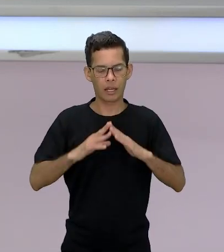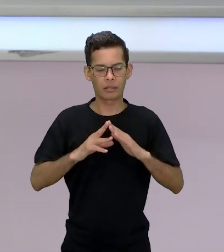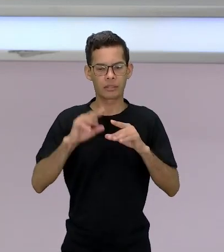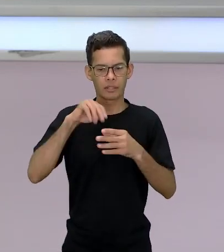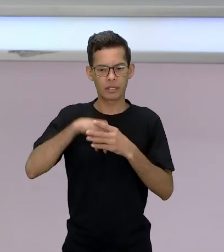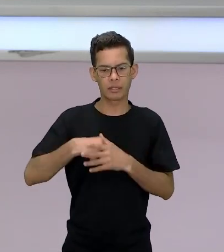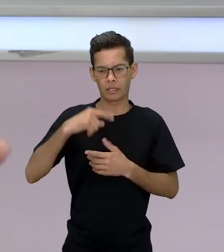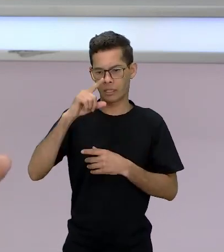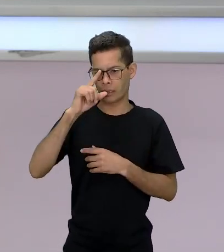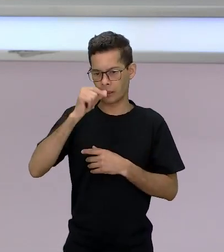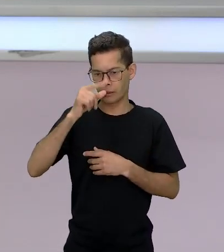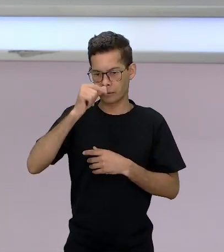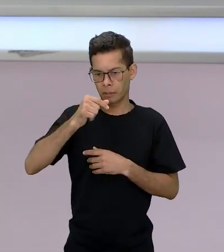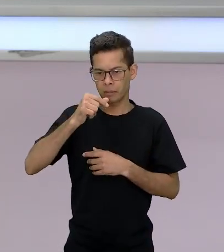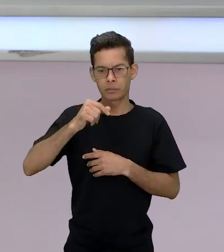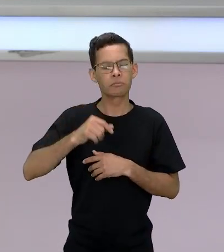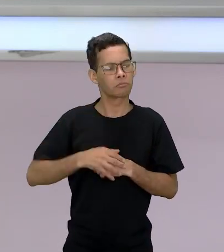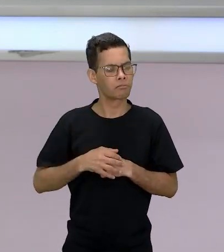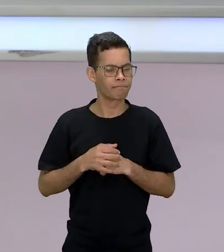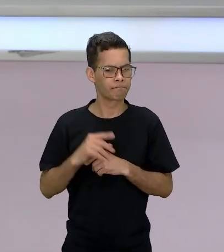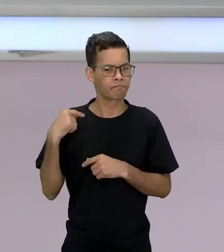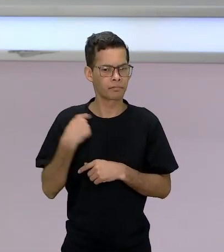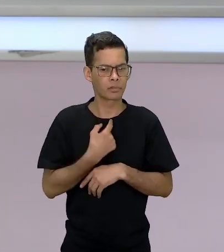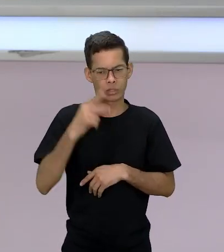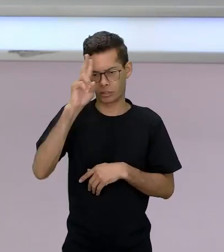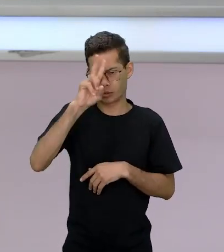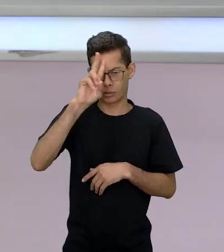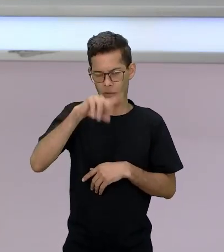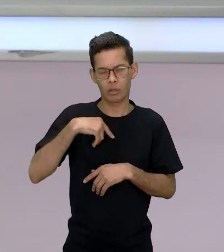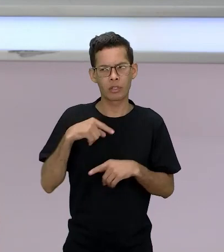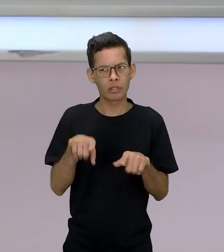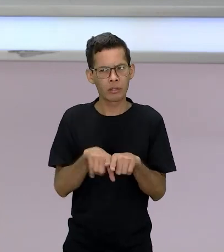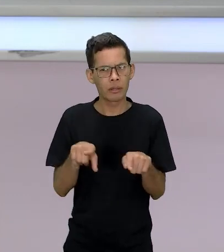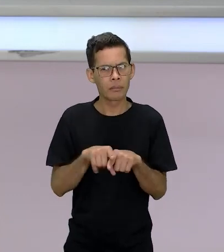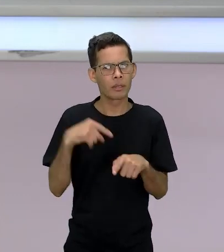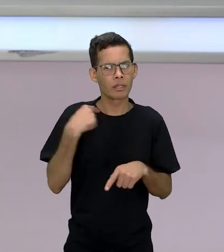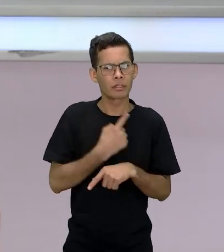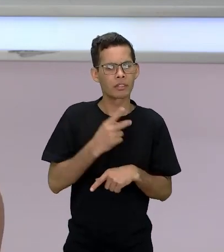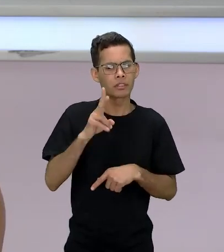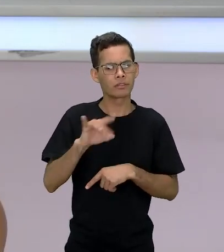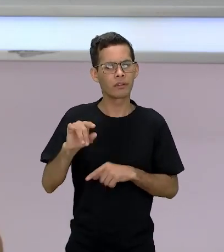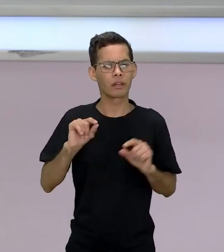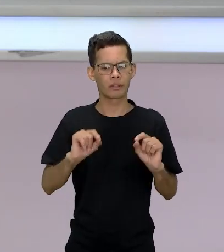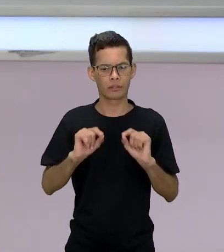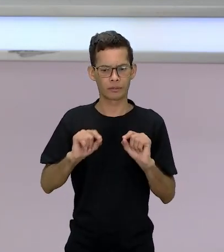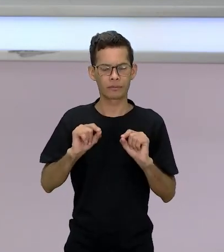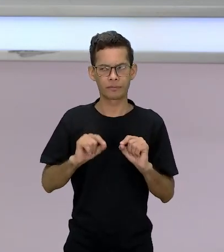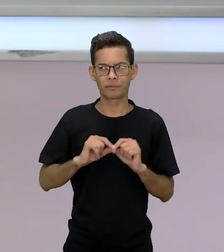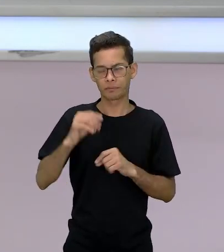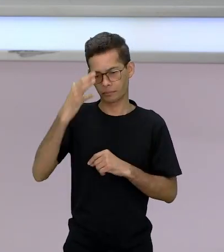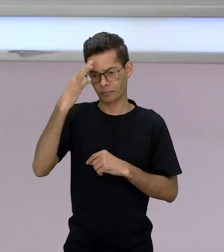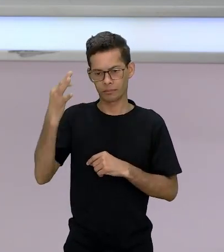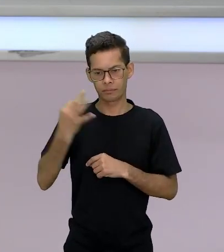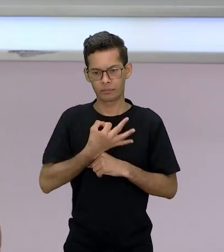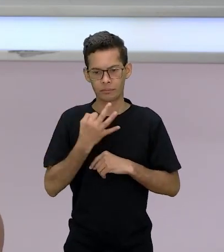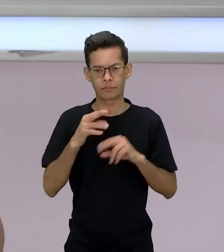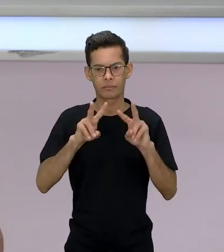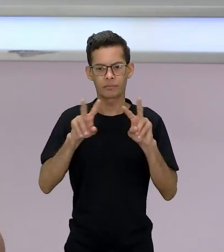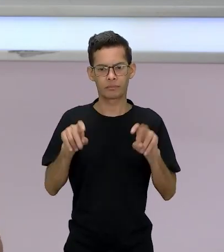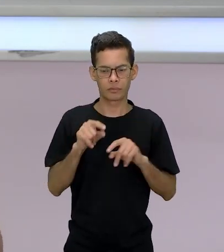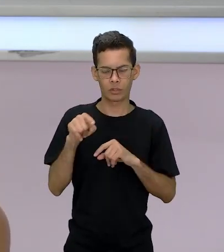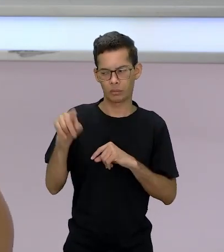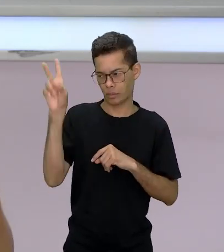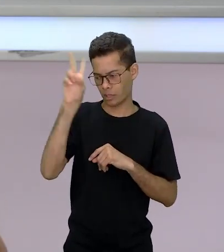na nossa história, mas também vamos aqui compreender essa